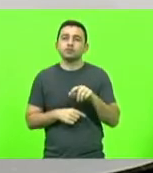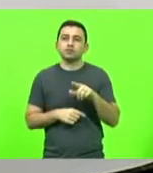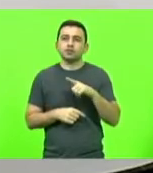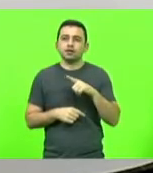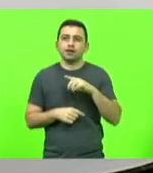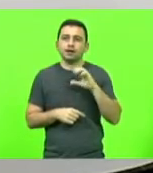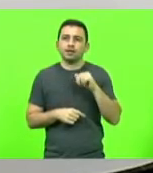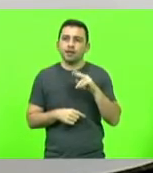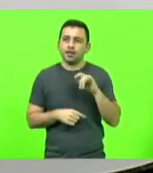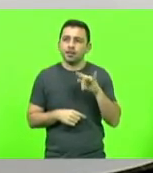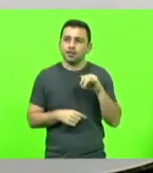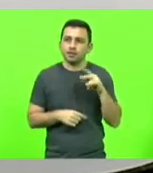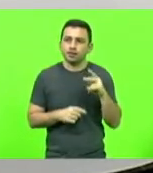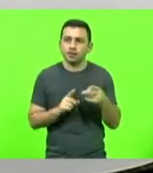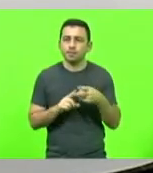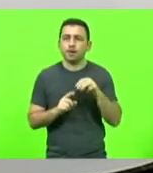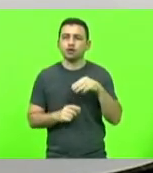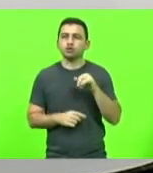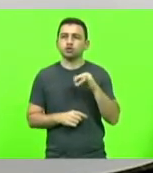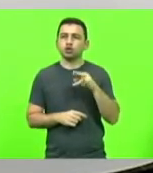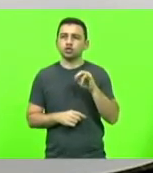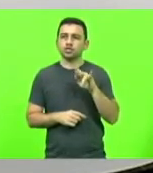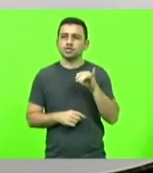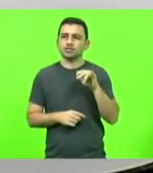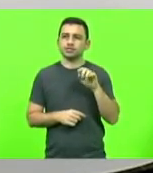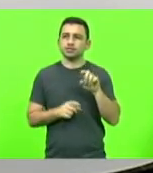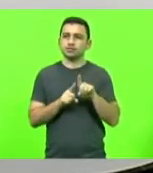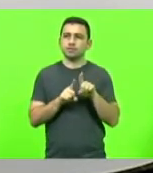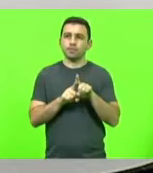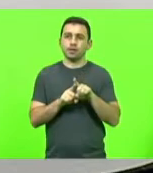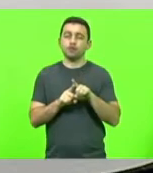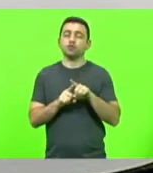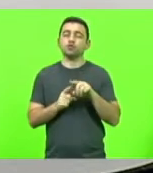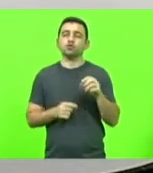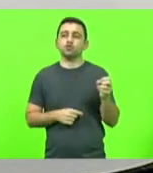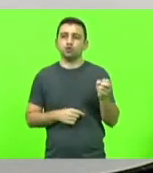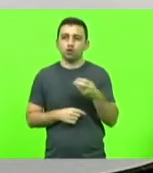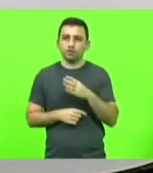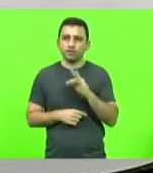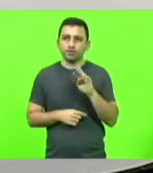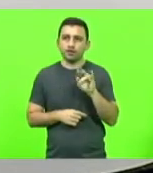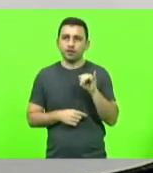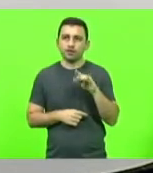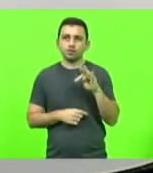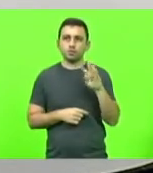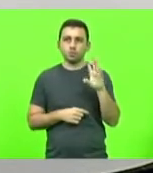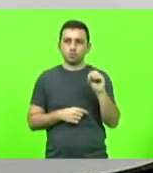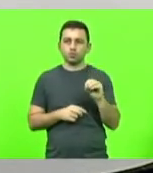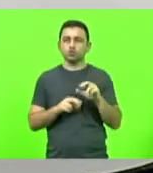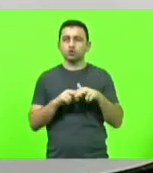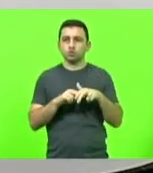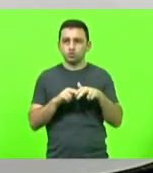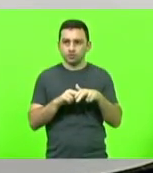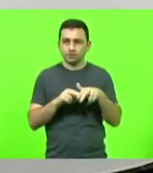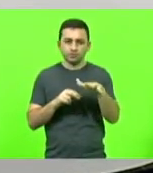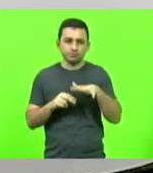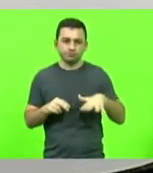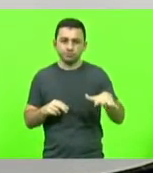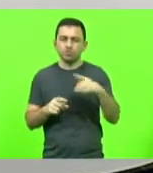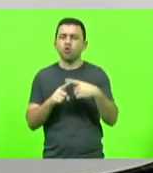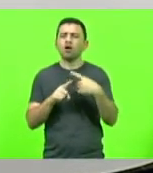Canelinha, Major Gersino, Nova Trento e Tijucas. Por que se faz necessária essa segregação?